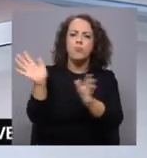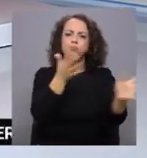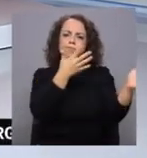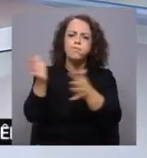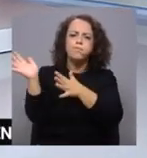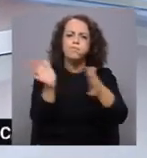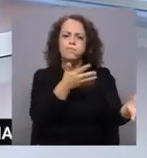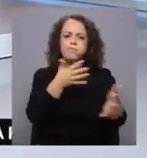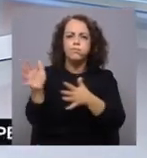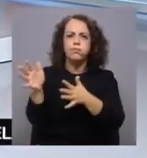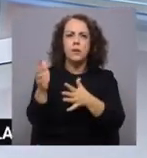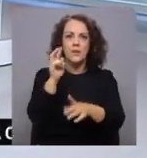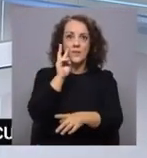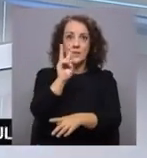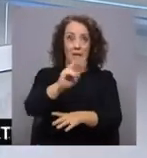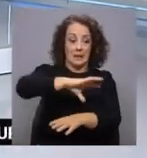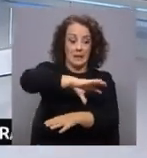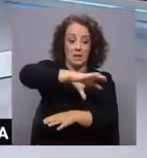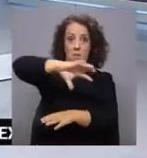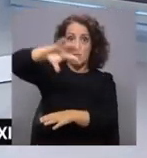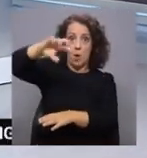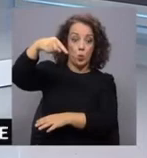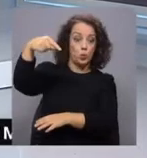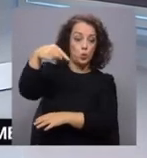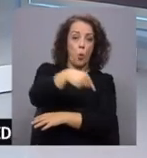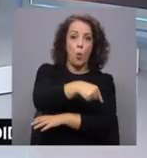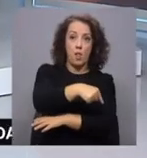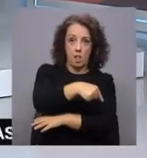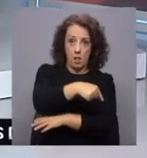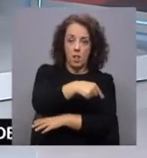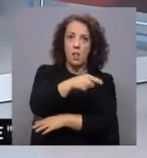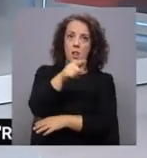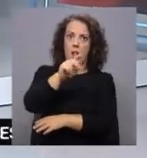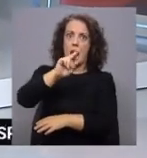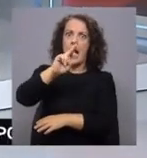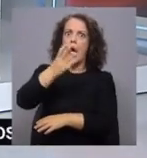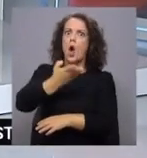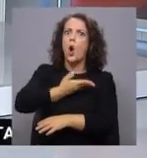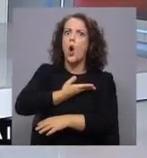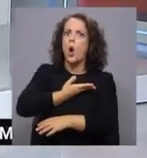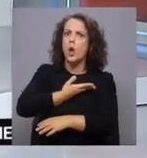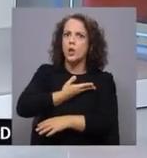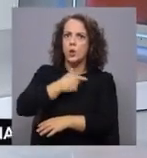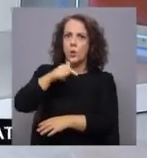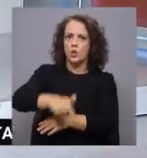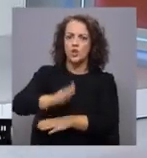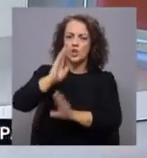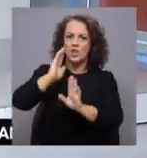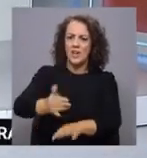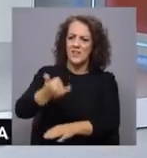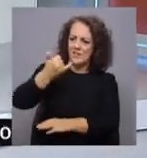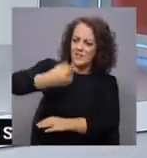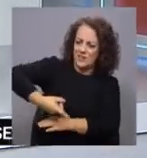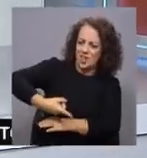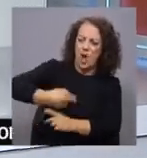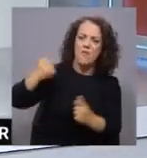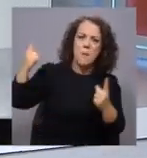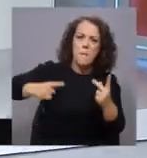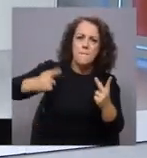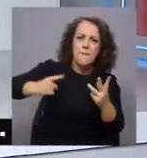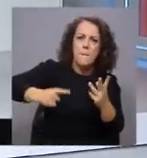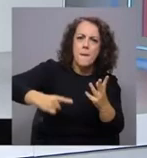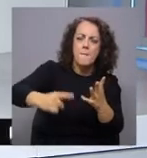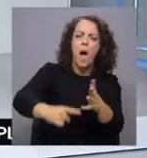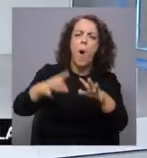imediatamente a sul da imagem, que é a teta, bate o recorde, que já é a 29ª que acontece este ano, o número de